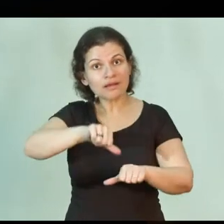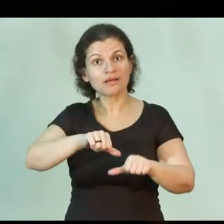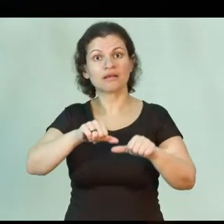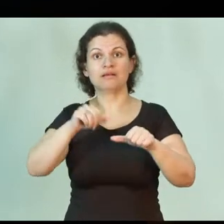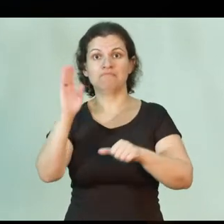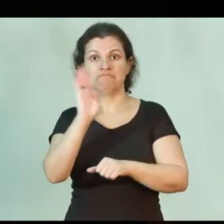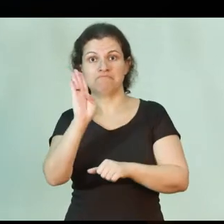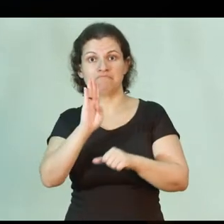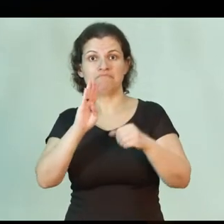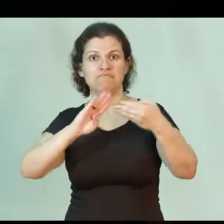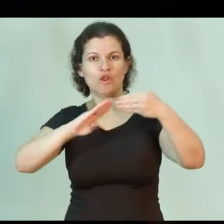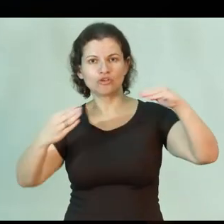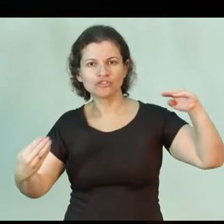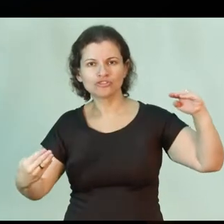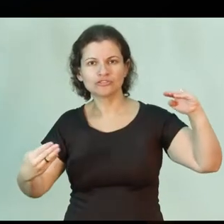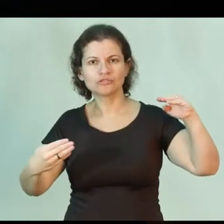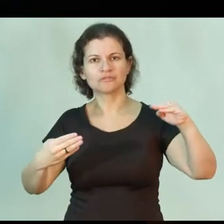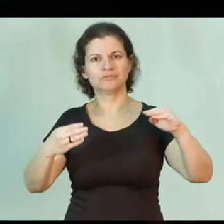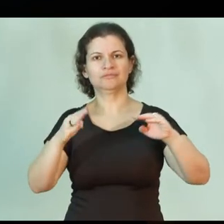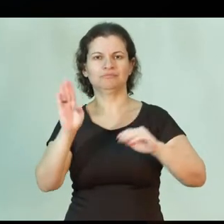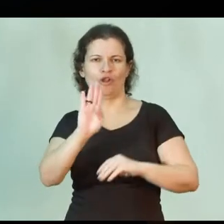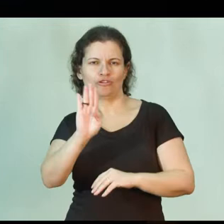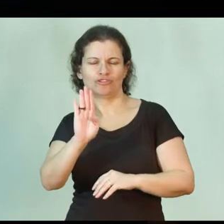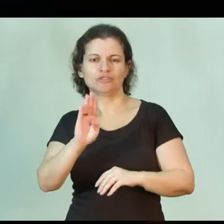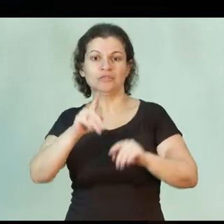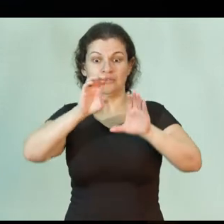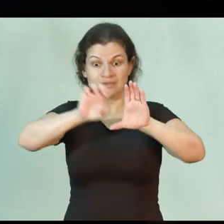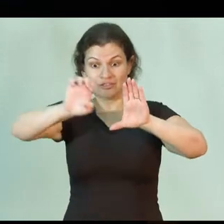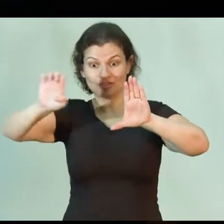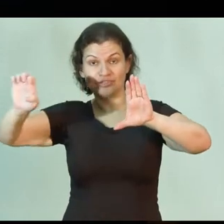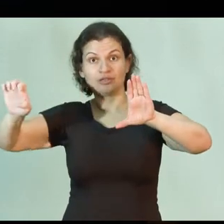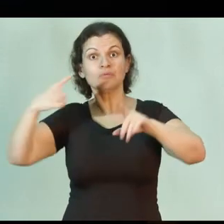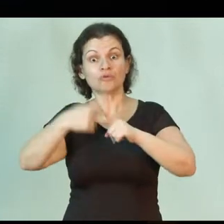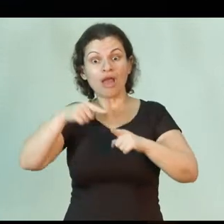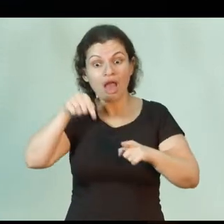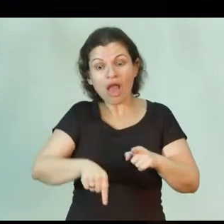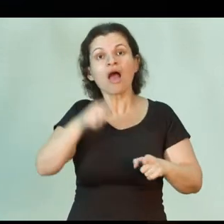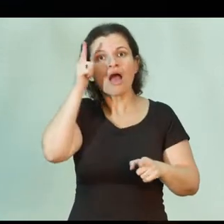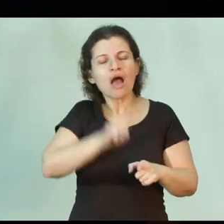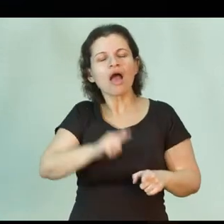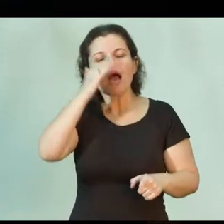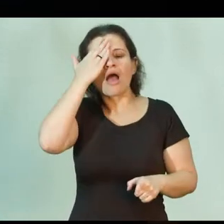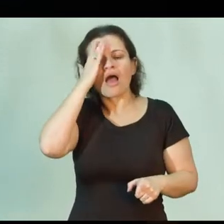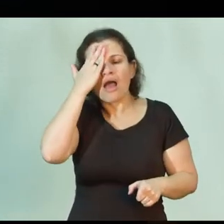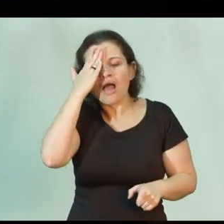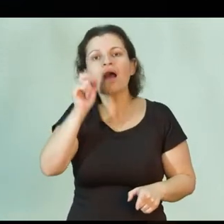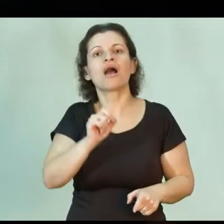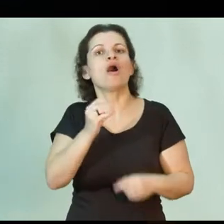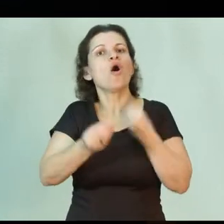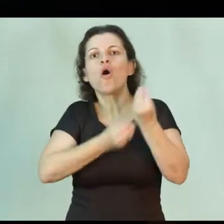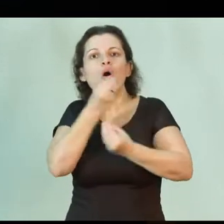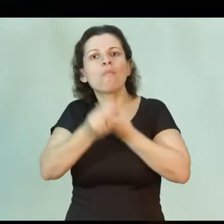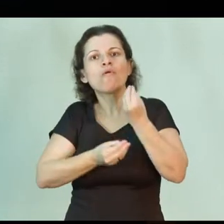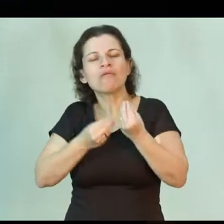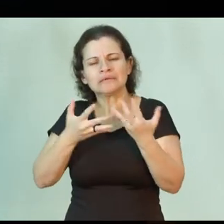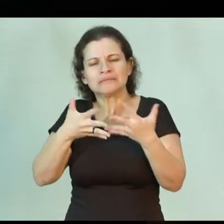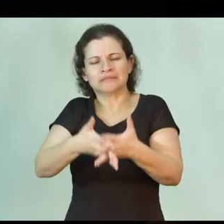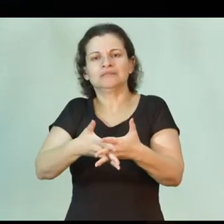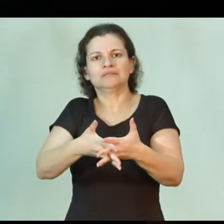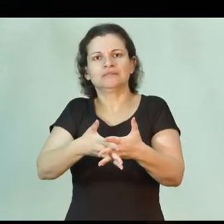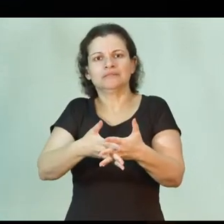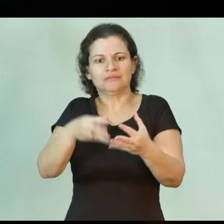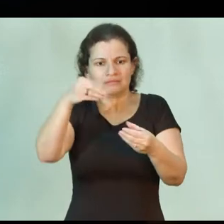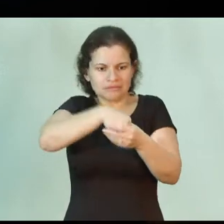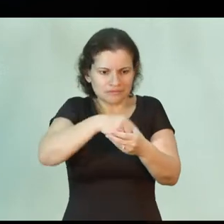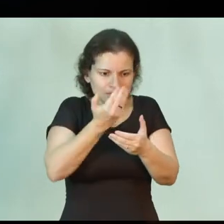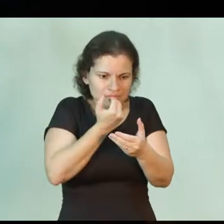biologia, estatística, porque é a partir daí que a gente consegue entender como a complexa composição